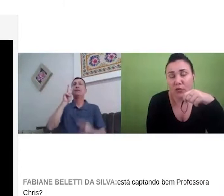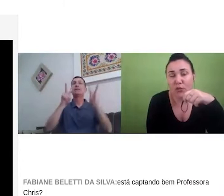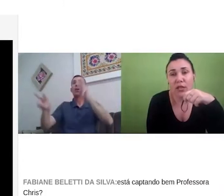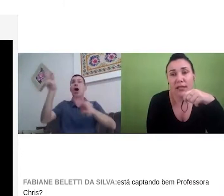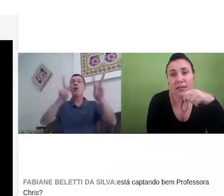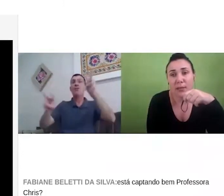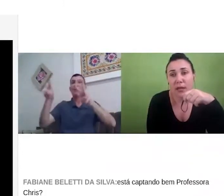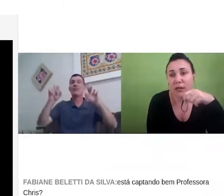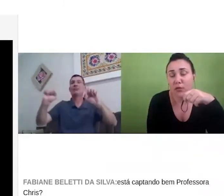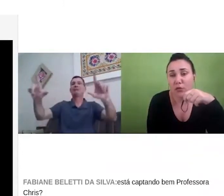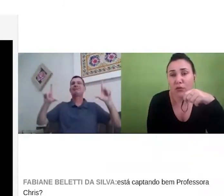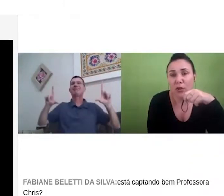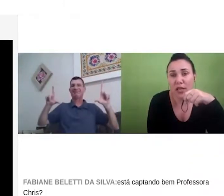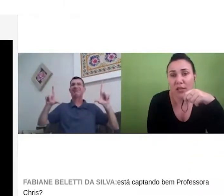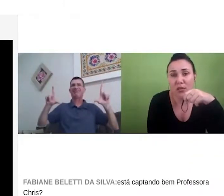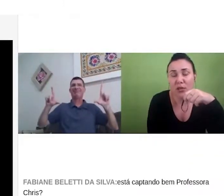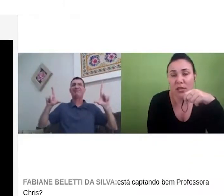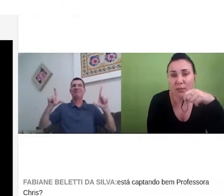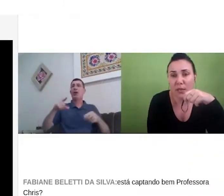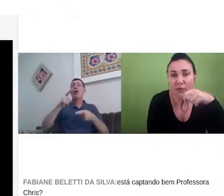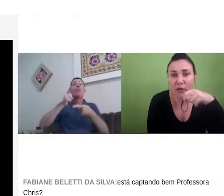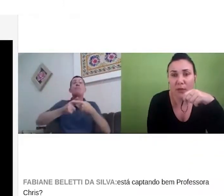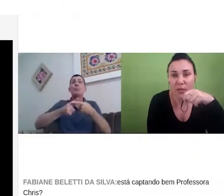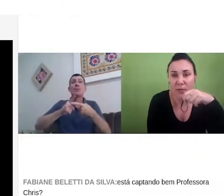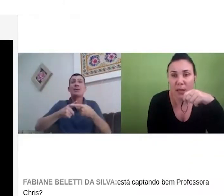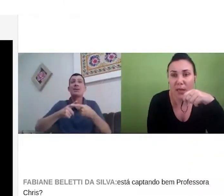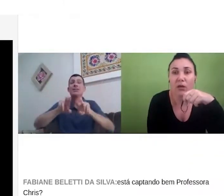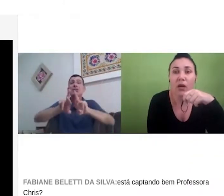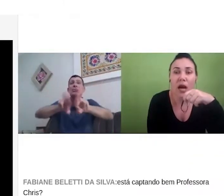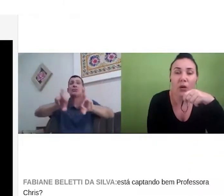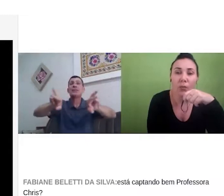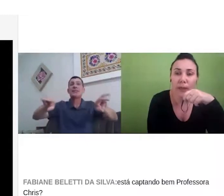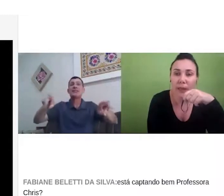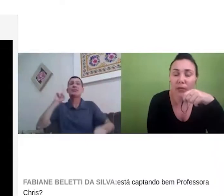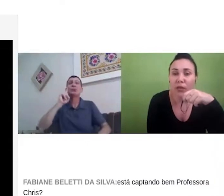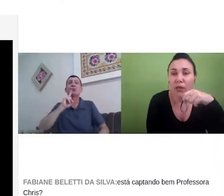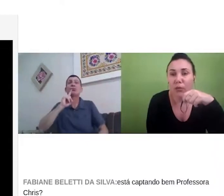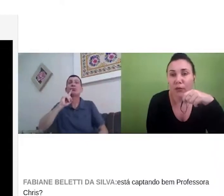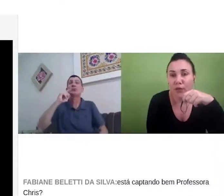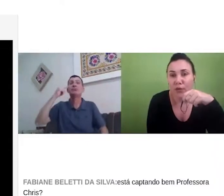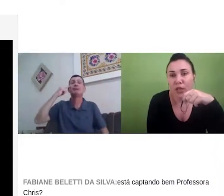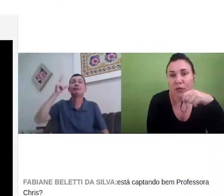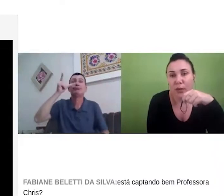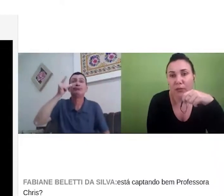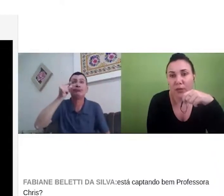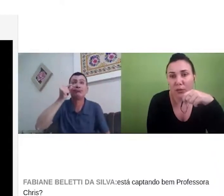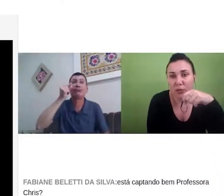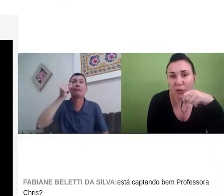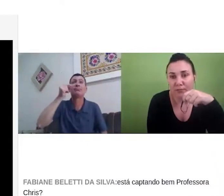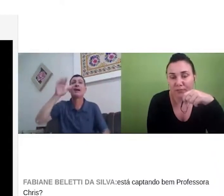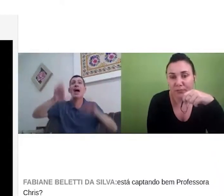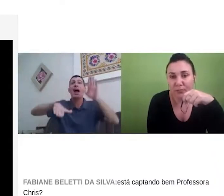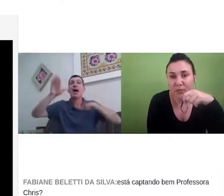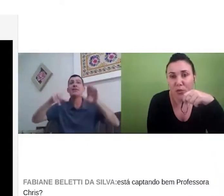fazendo o discurso e dá assim para que o surdo visualize os dois da mesma forma, mesmo tamanho, acompanhando o professor e acompanhando o